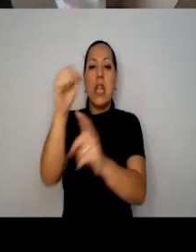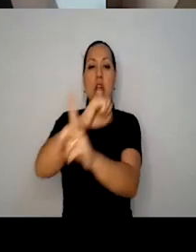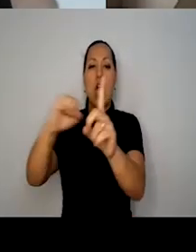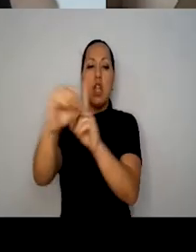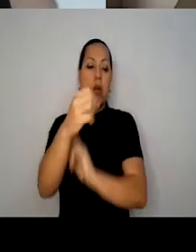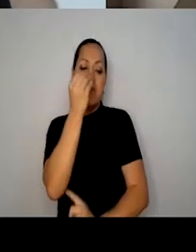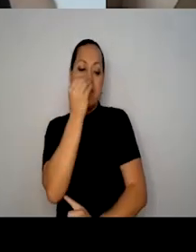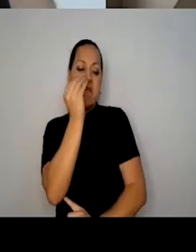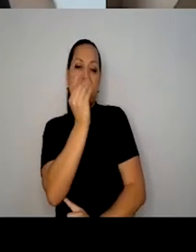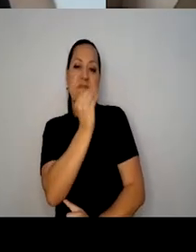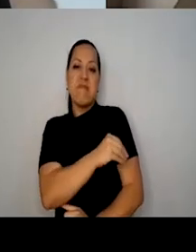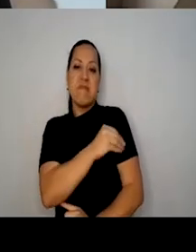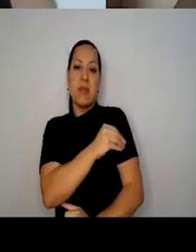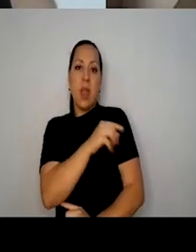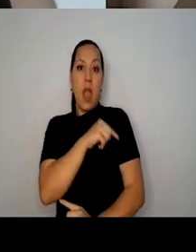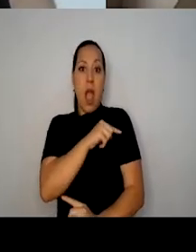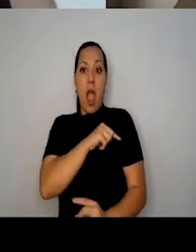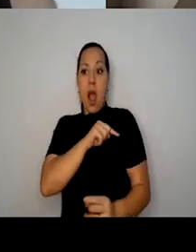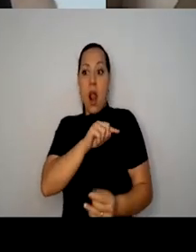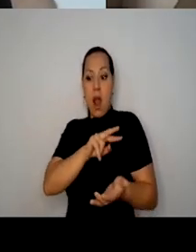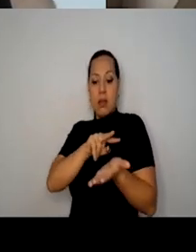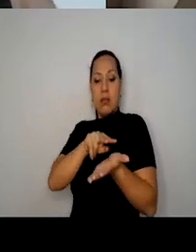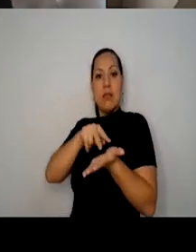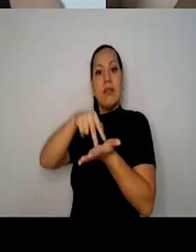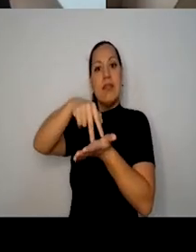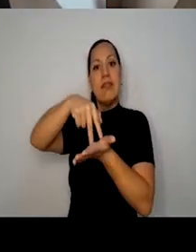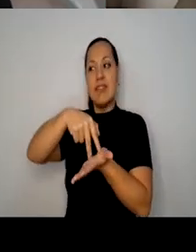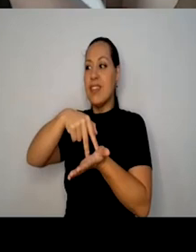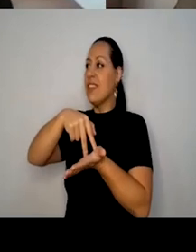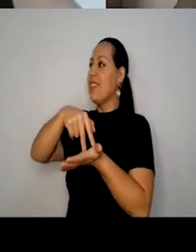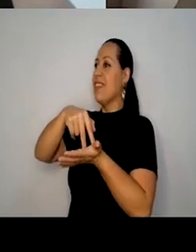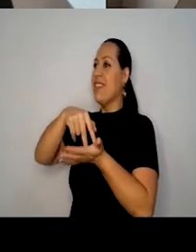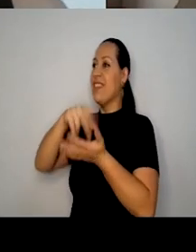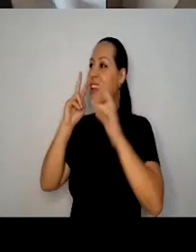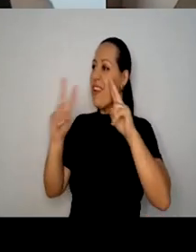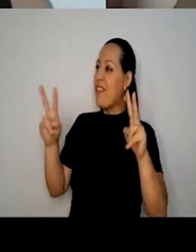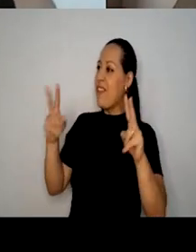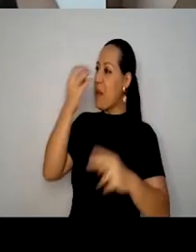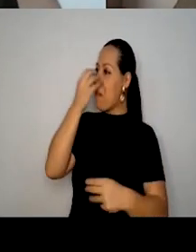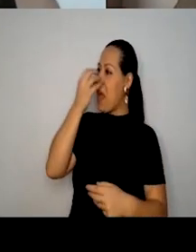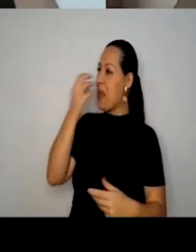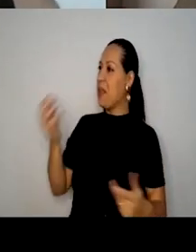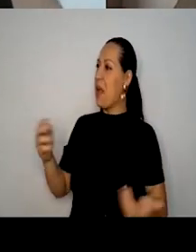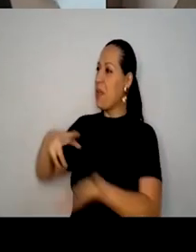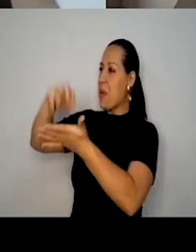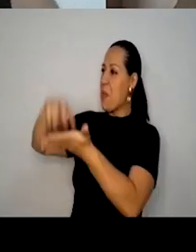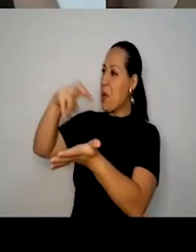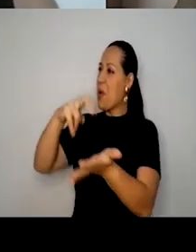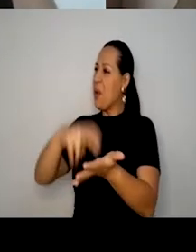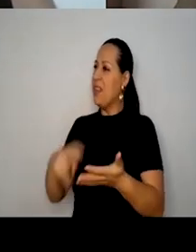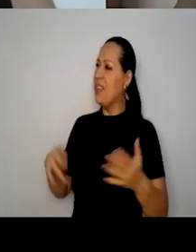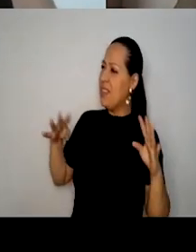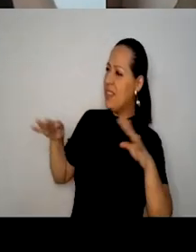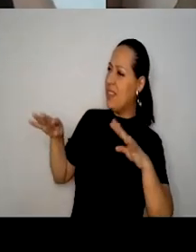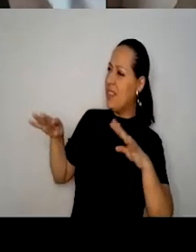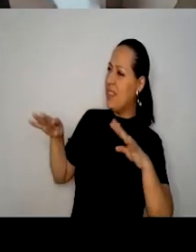ela chega num lugar como esse, e com certeza ela vê um bando de doido lá gritando, pulando, e chamando atenção, numa roda